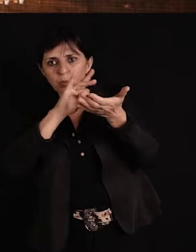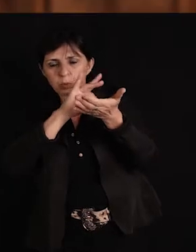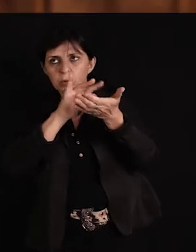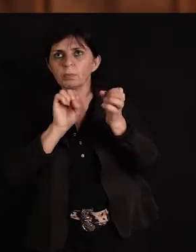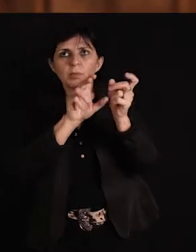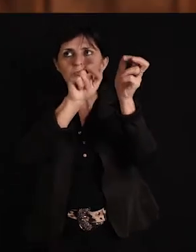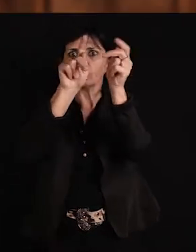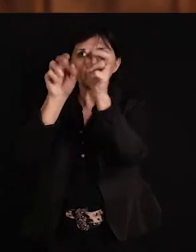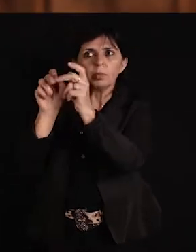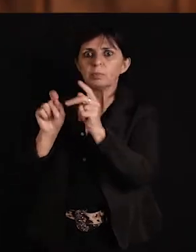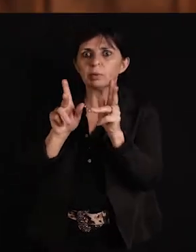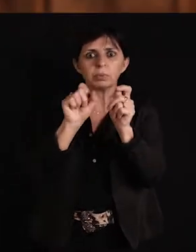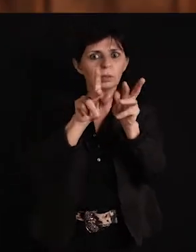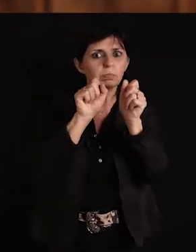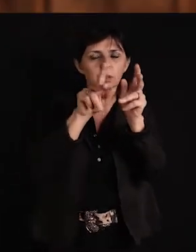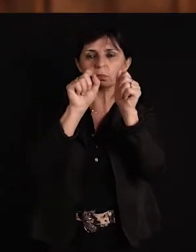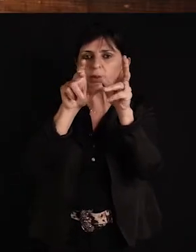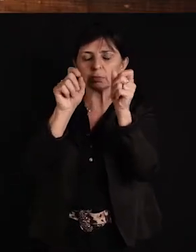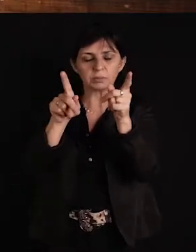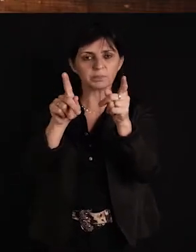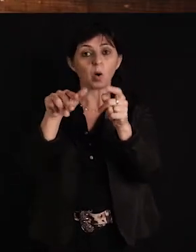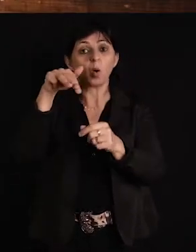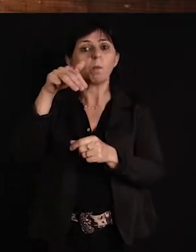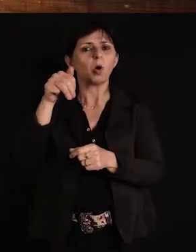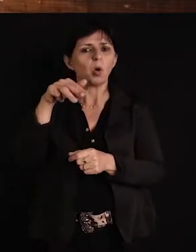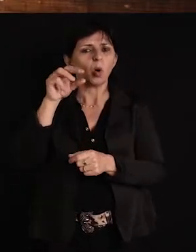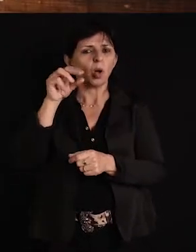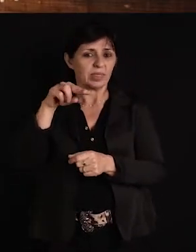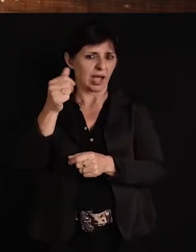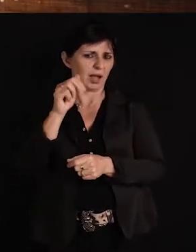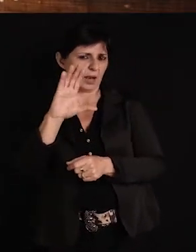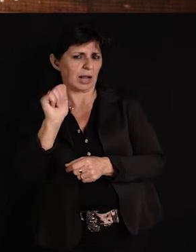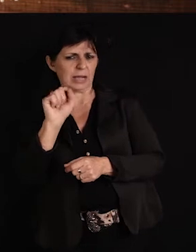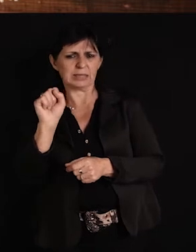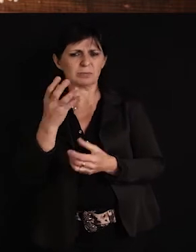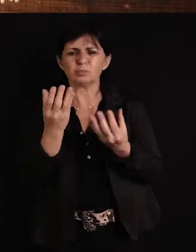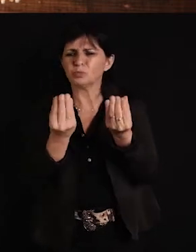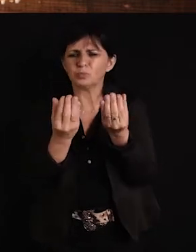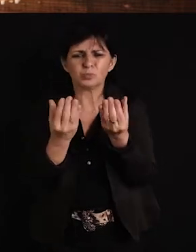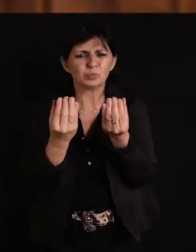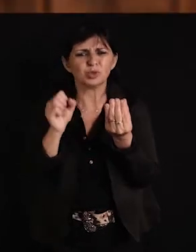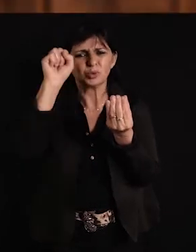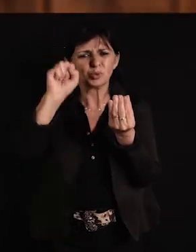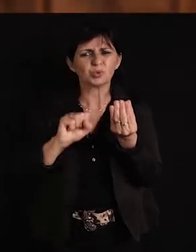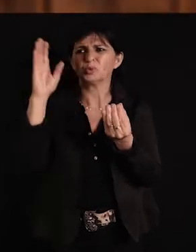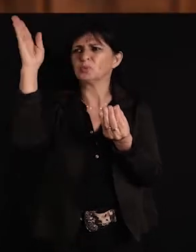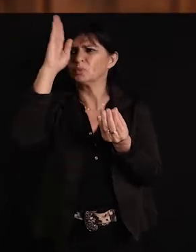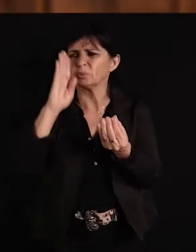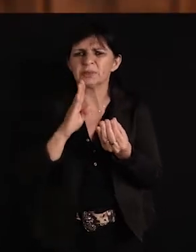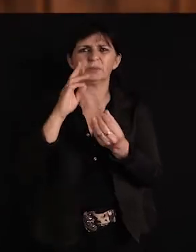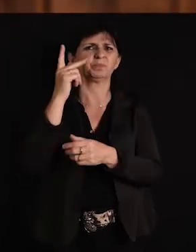tem uma leva de fãs muito fiéis. A gente toca em todo o sul do Brasil, São